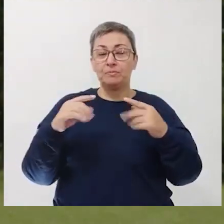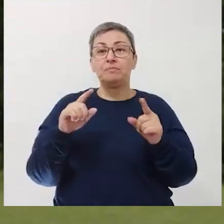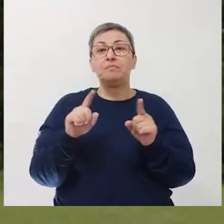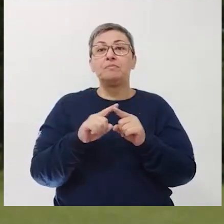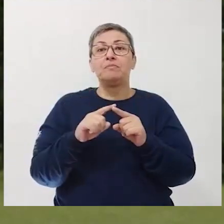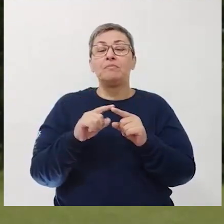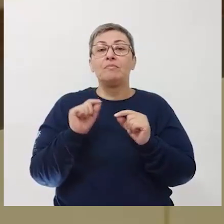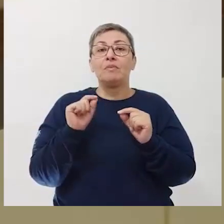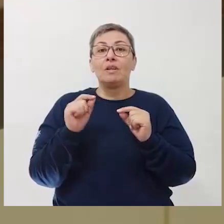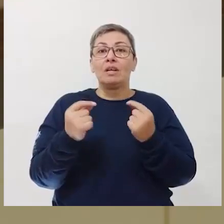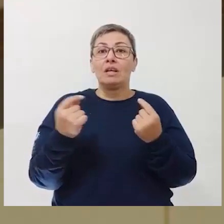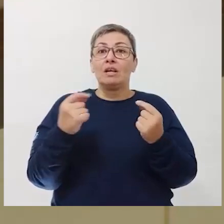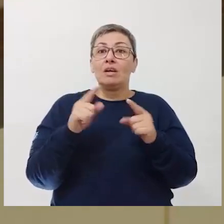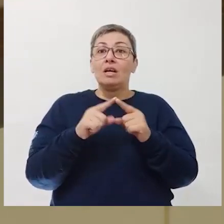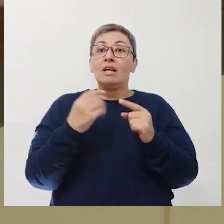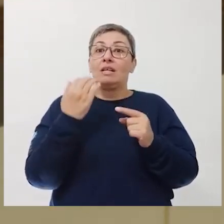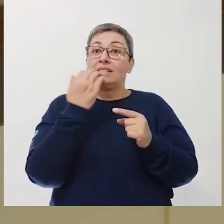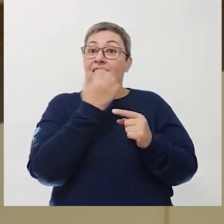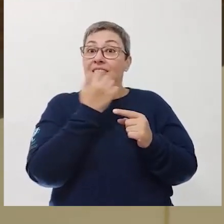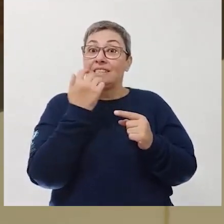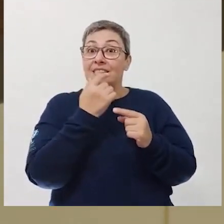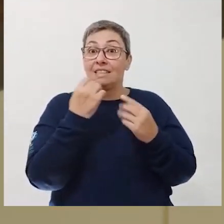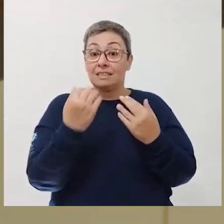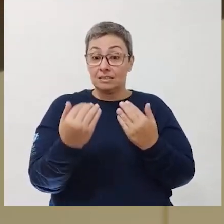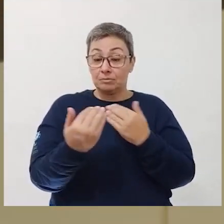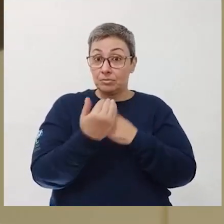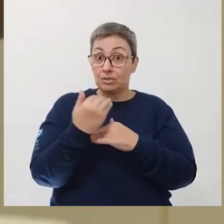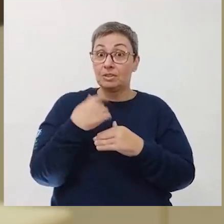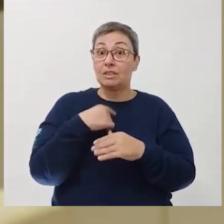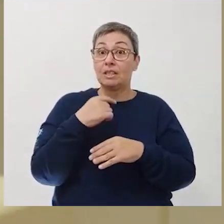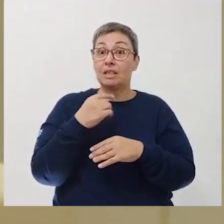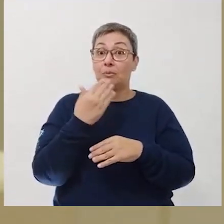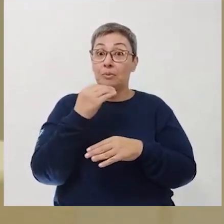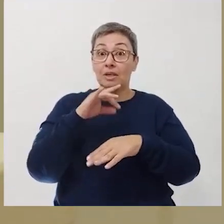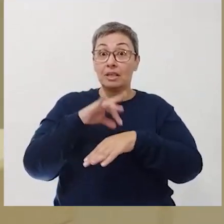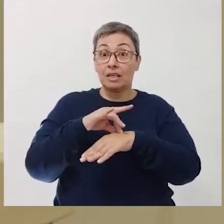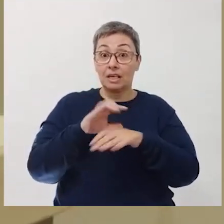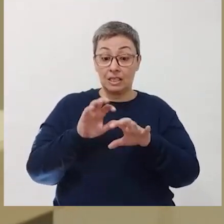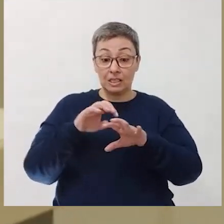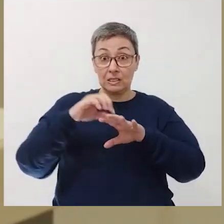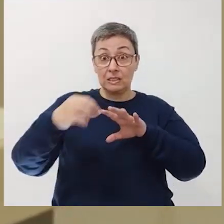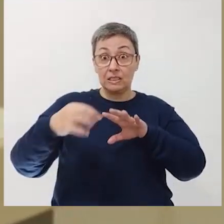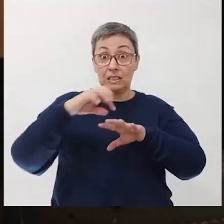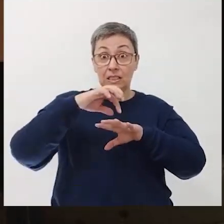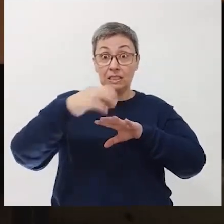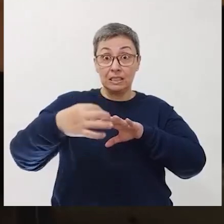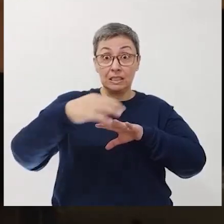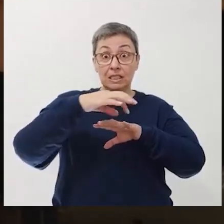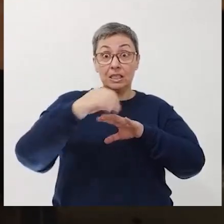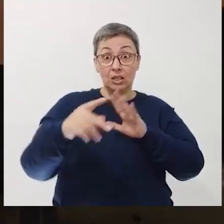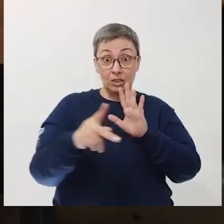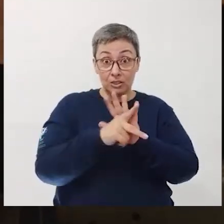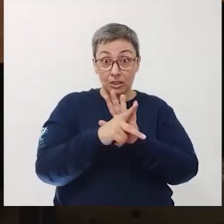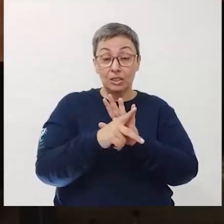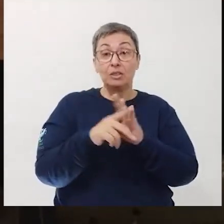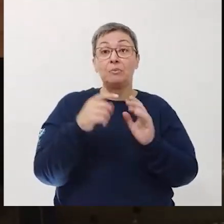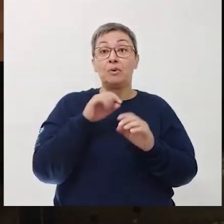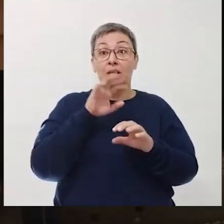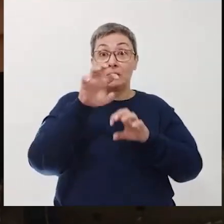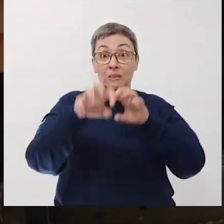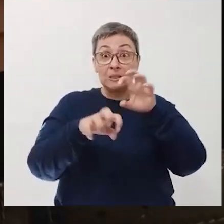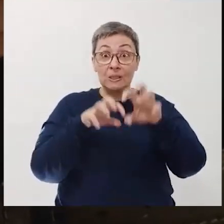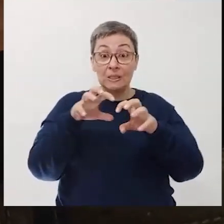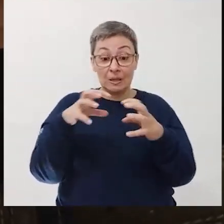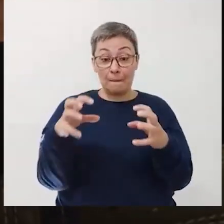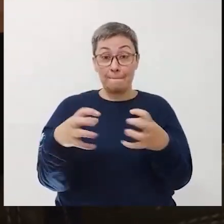desses animais. A dentição dele nos indica que ele é um animal carnívoro, as garras dele também são garras bem típicas de um animal